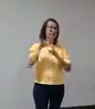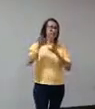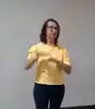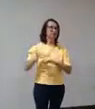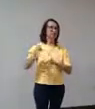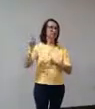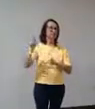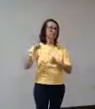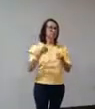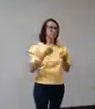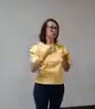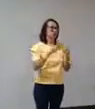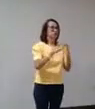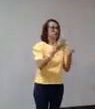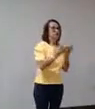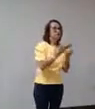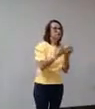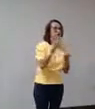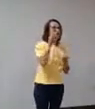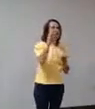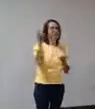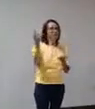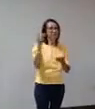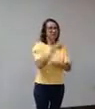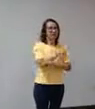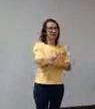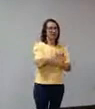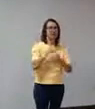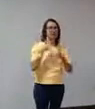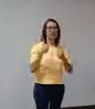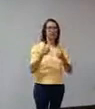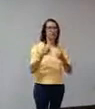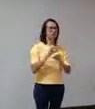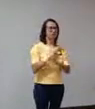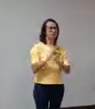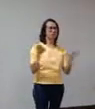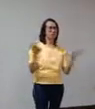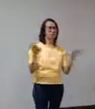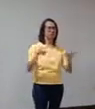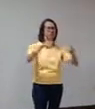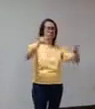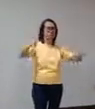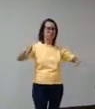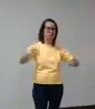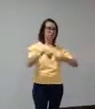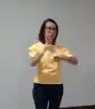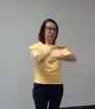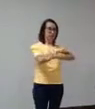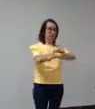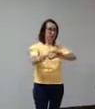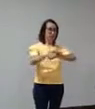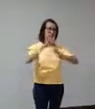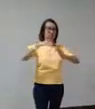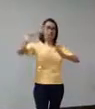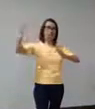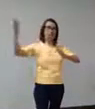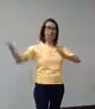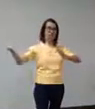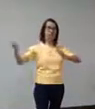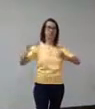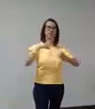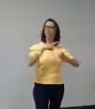escolas vieram. Então, foi muito, muito legal. para o salão de atos, que fica do outro lado. Então, corta